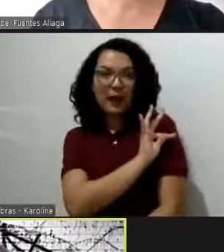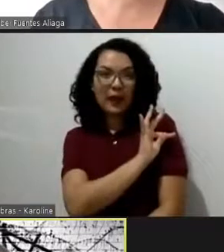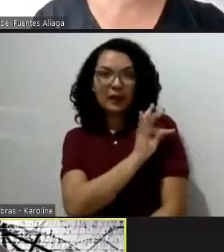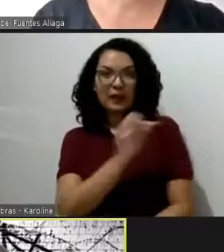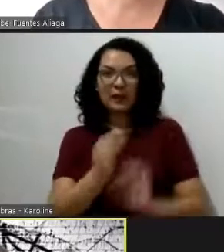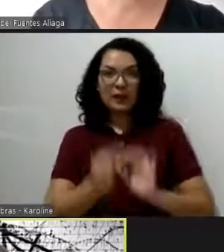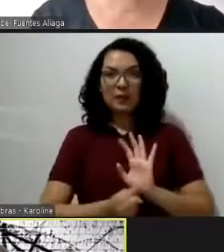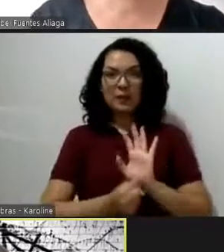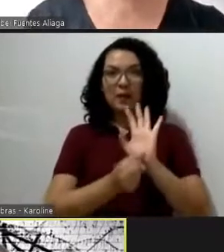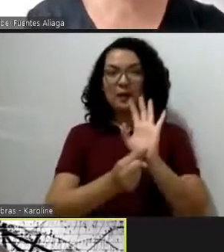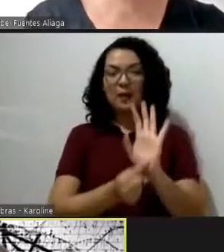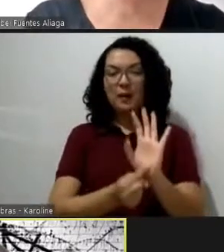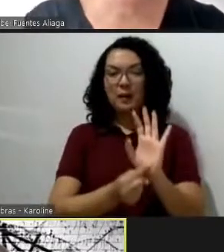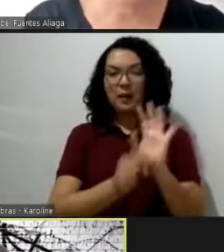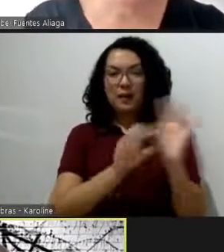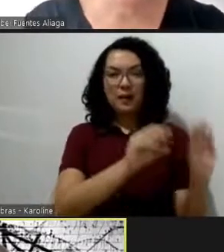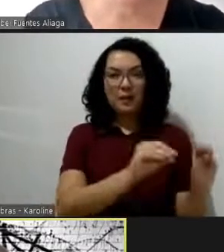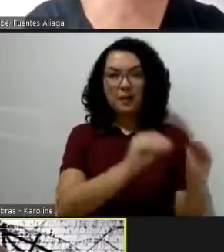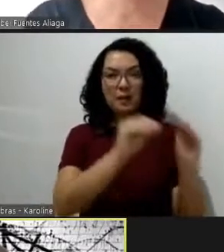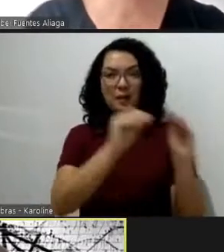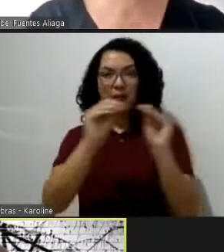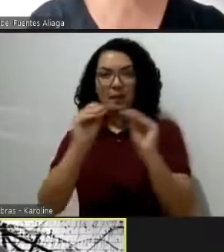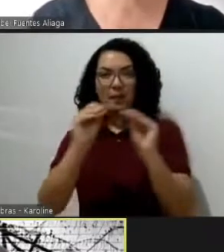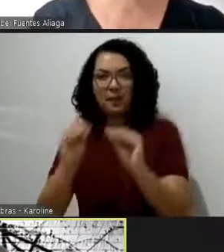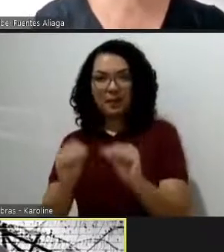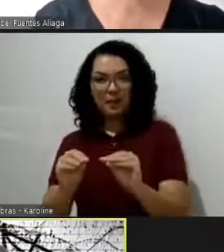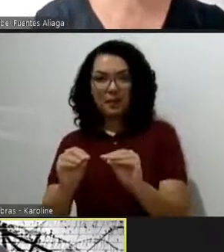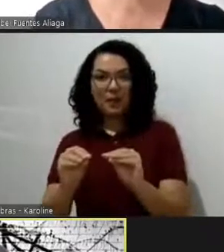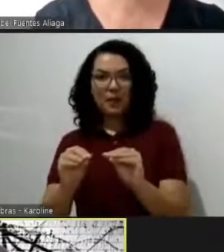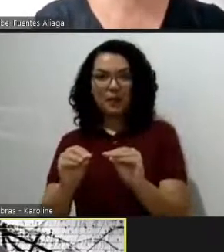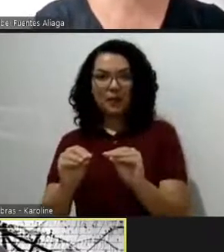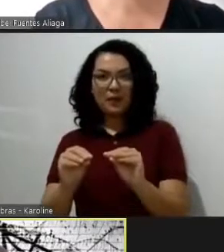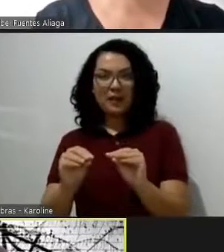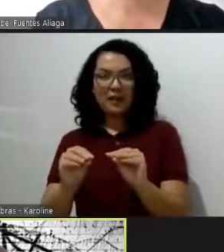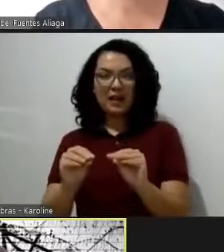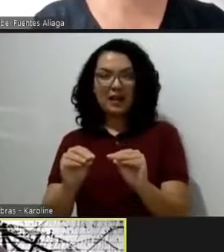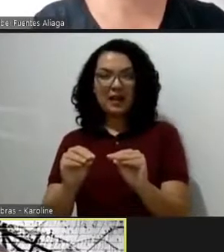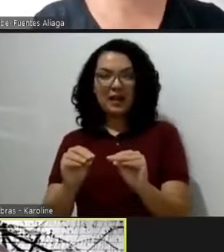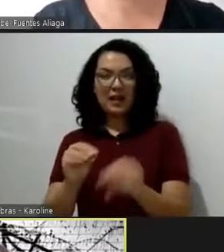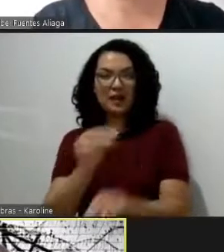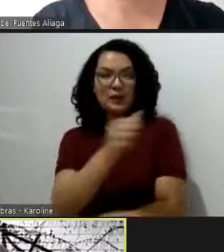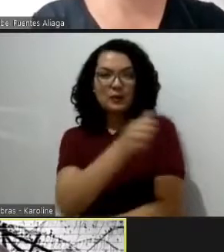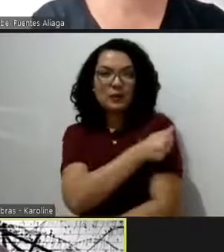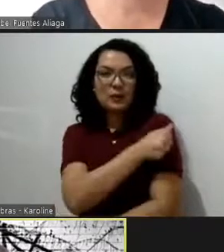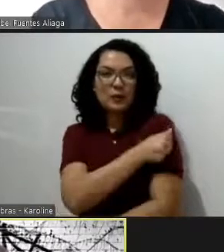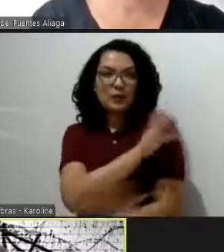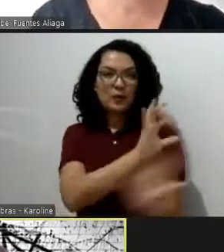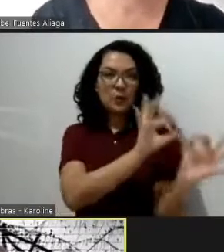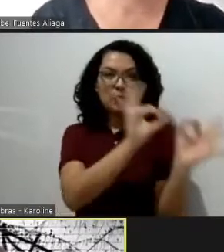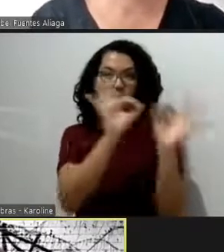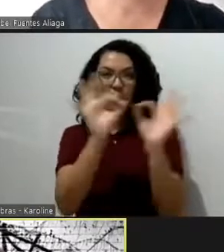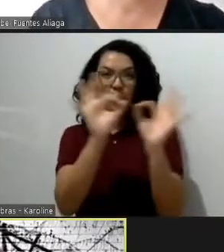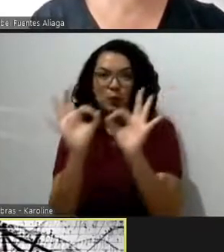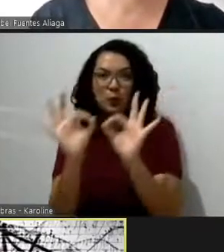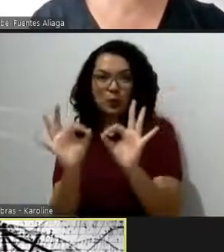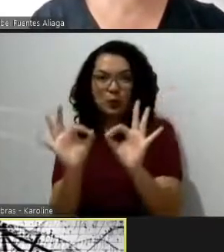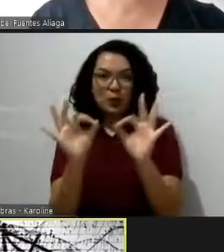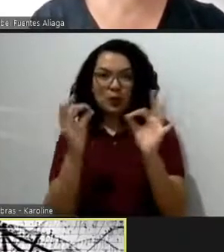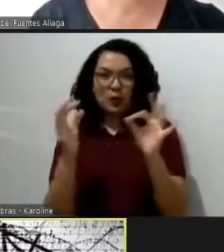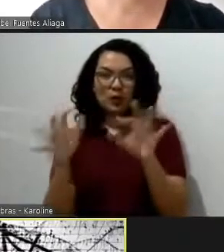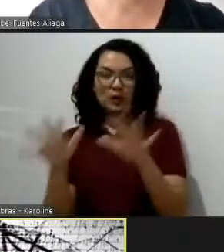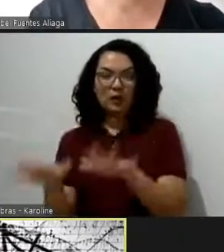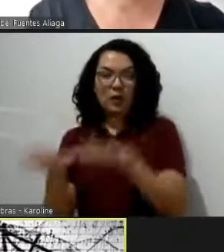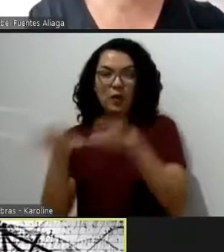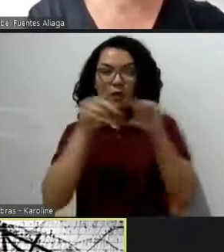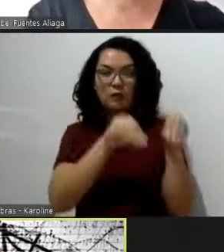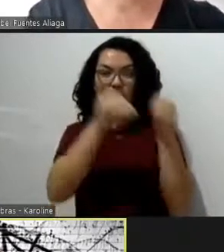convidados ou os ouvintes à nossa plateia que vocês possam ver o rosto de cada um e a plateia eu